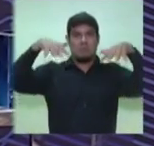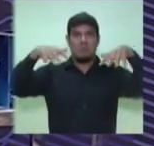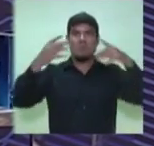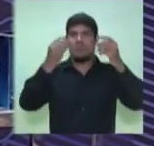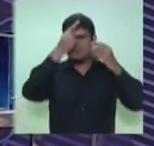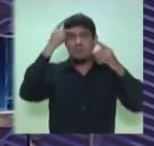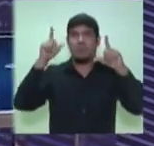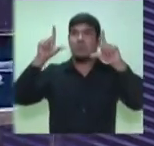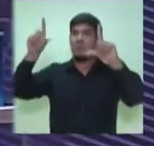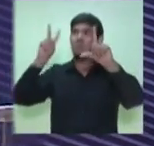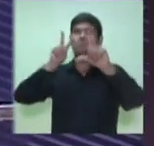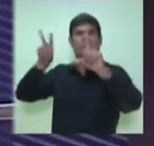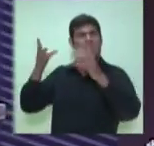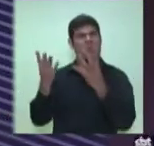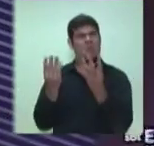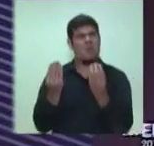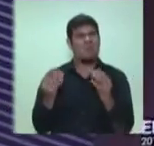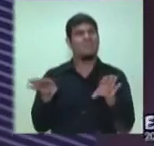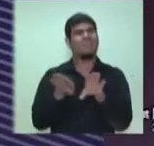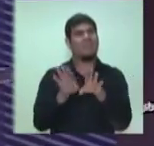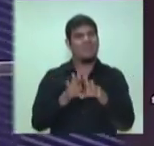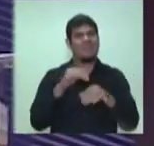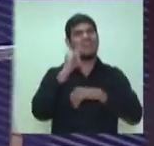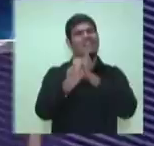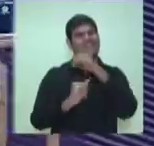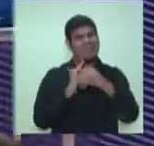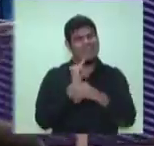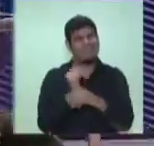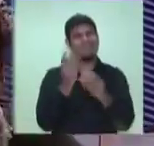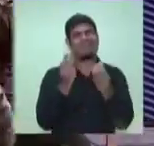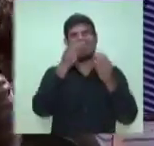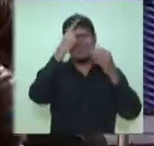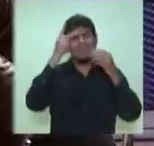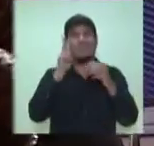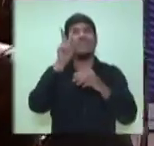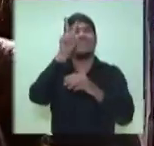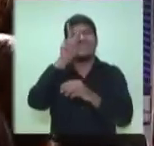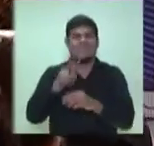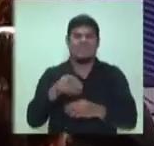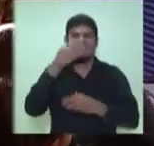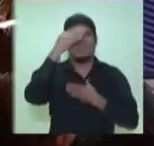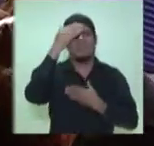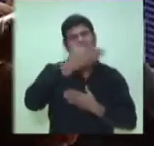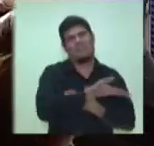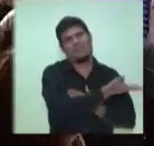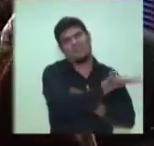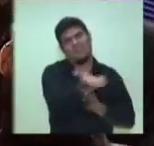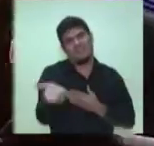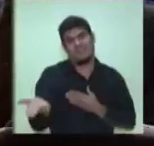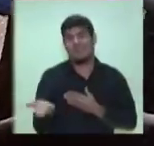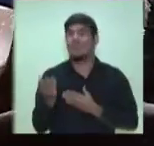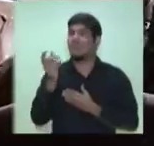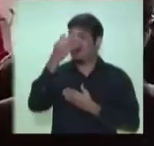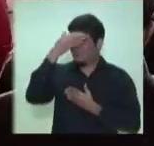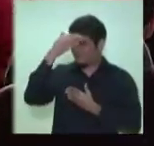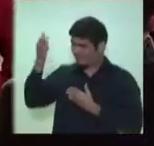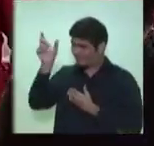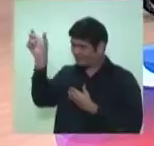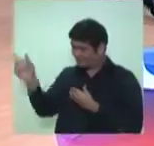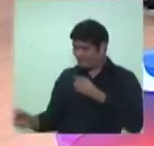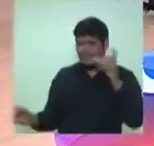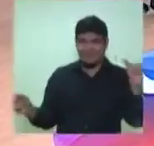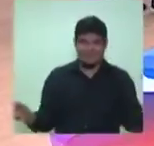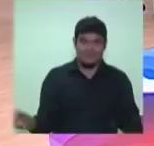também na internet. E isso, graças a vocês, foi um debate de bom nível. Nós agradecemos aqui a participação dos dois candidatos. Agradecemos